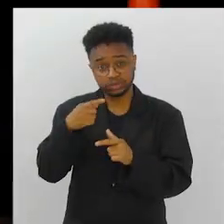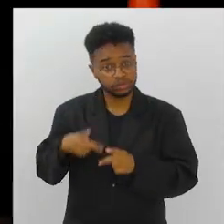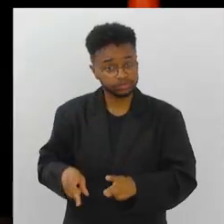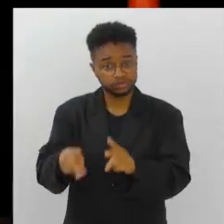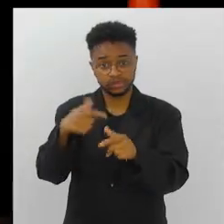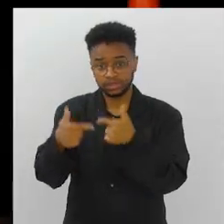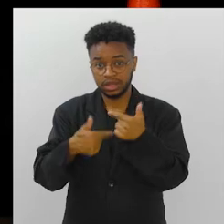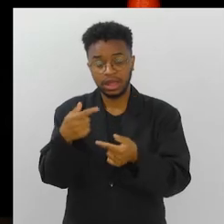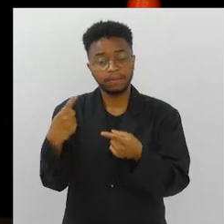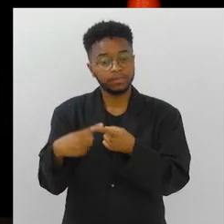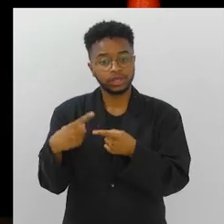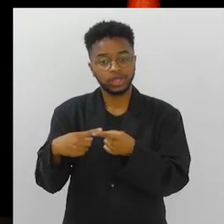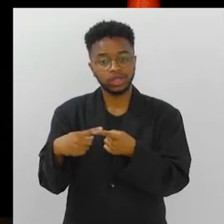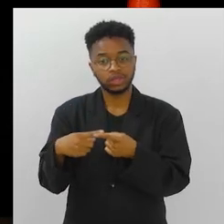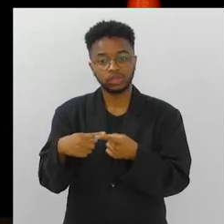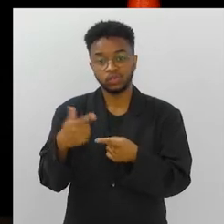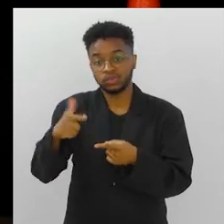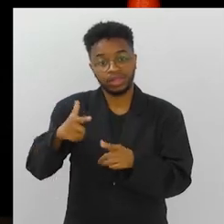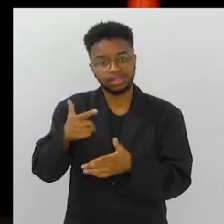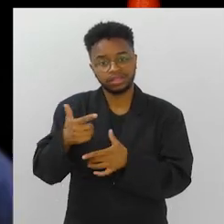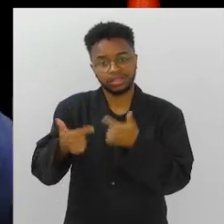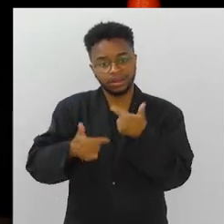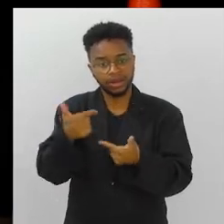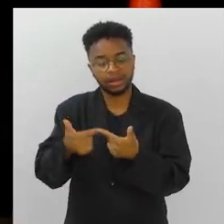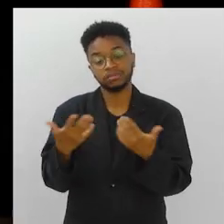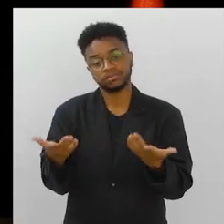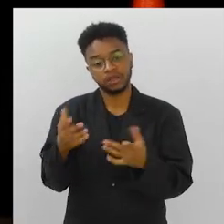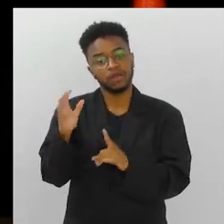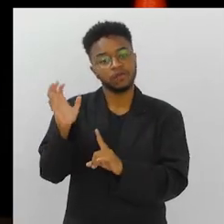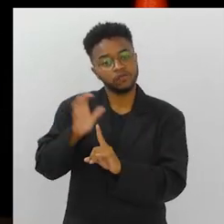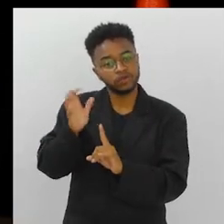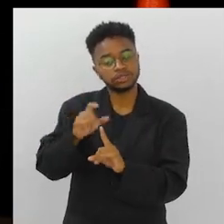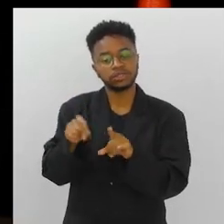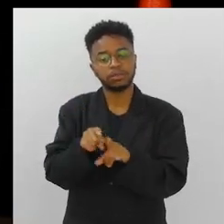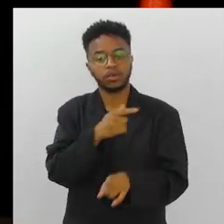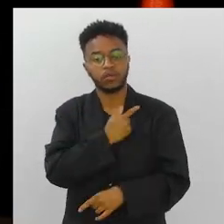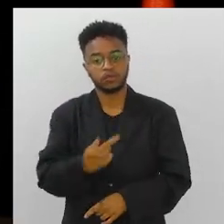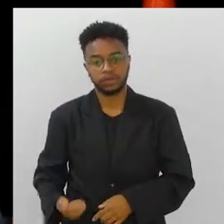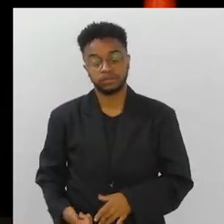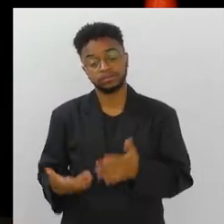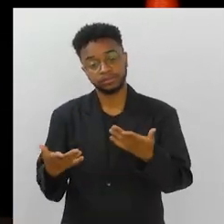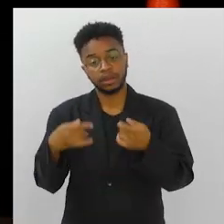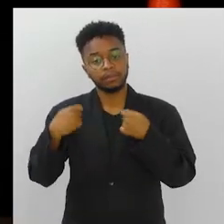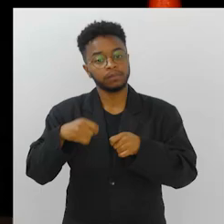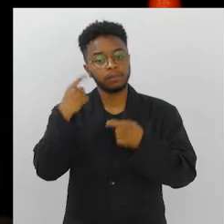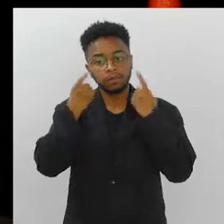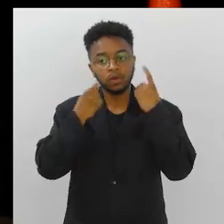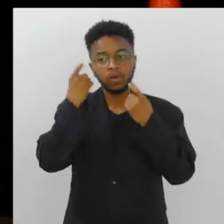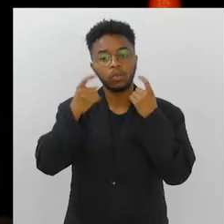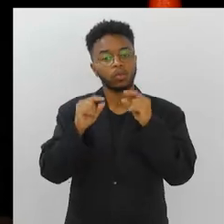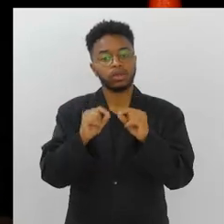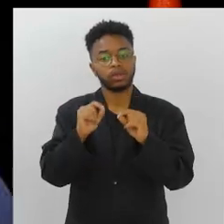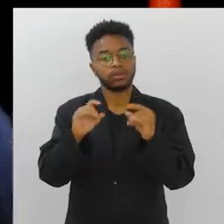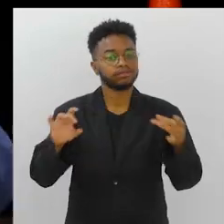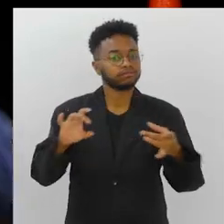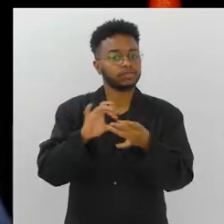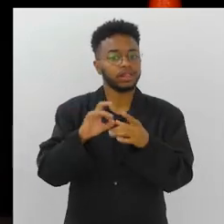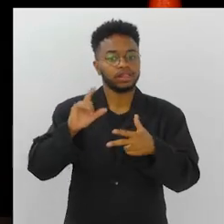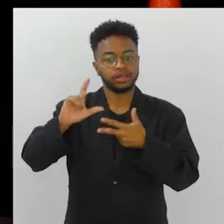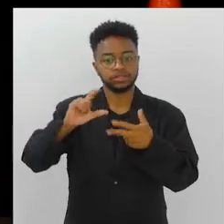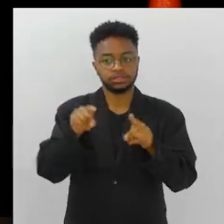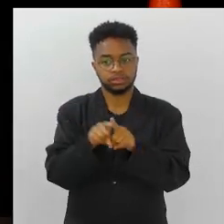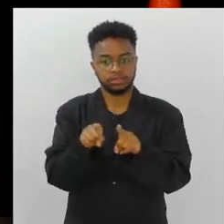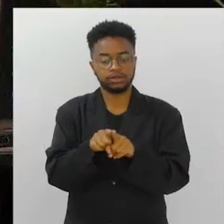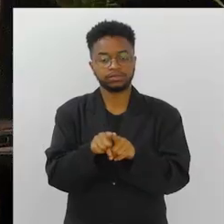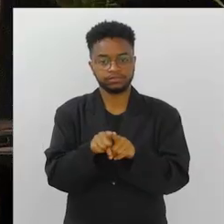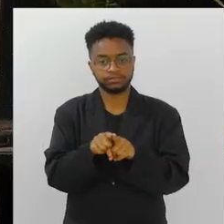produzir, ela está fora da escala de produção e aí os governos vão ser impactados. Então, essa preocupação é uma preocupação que cabe dentro